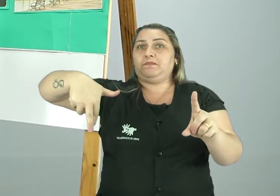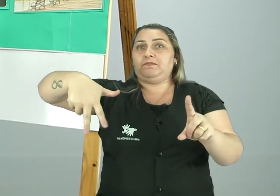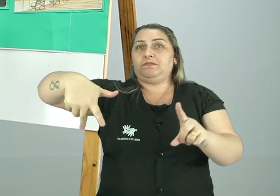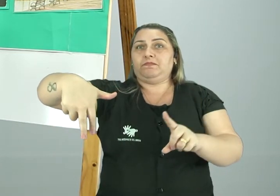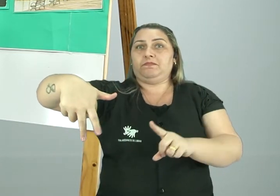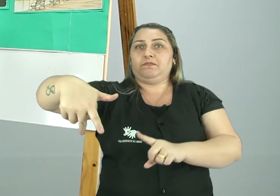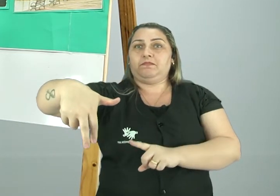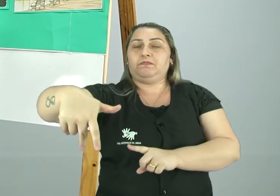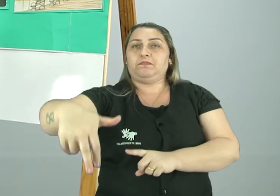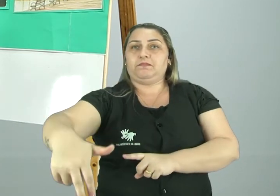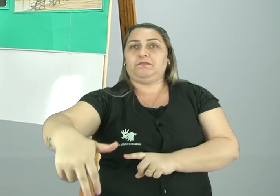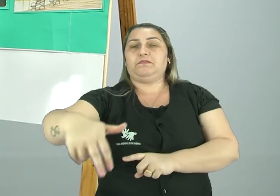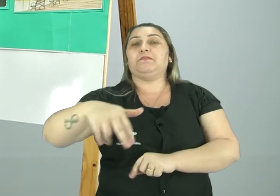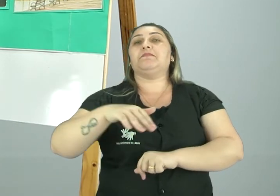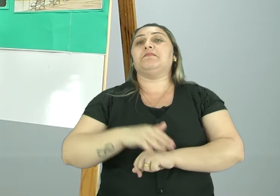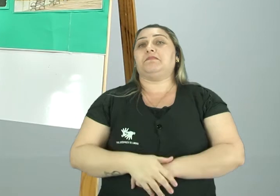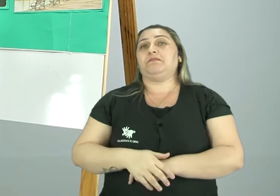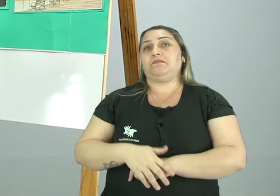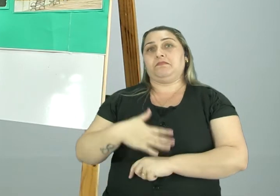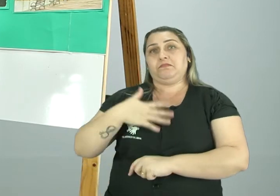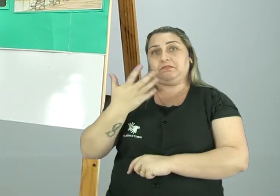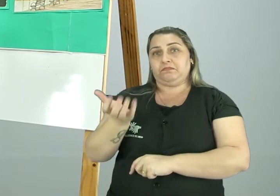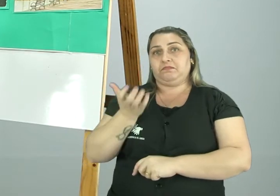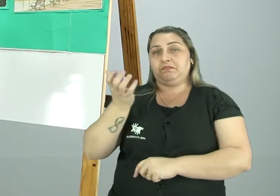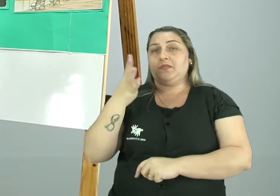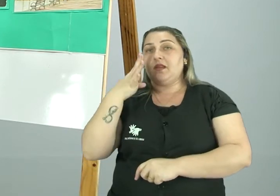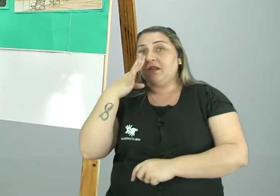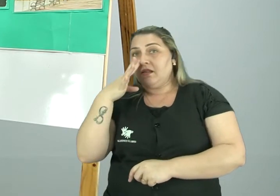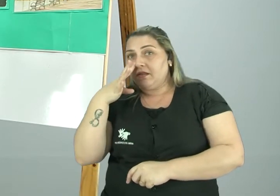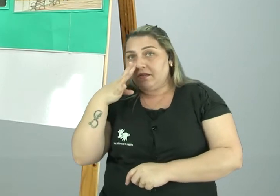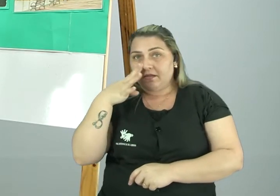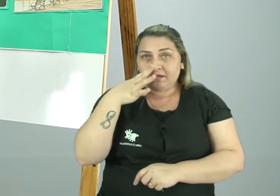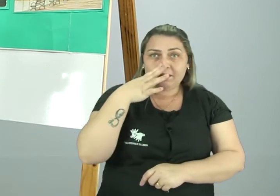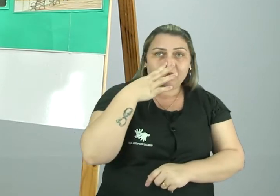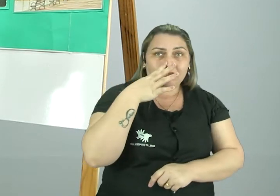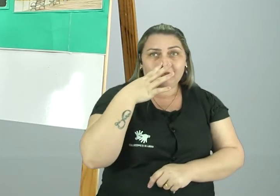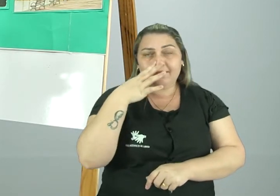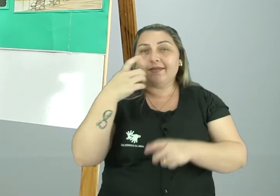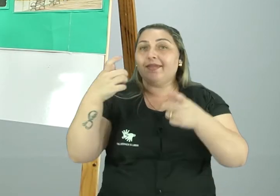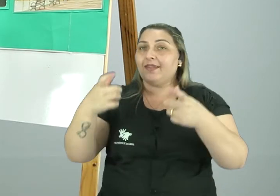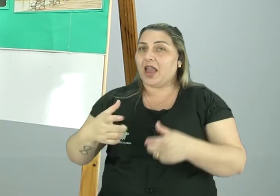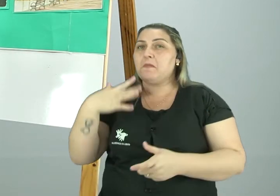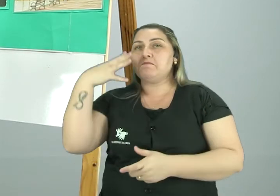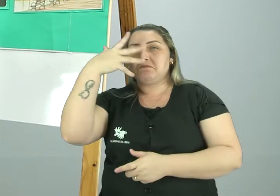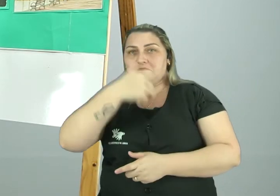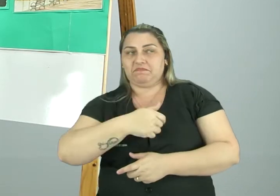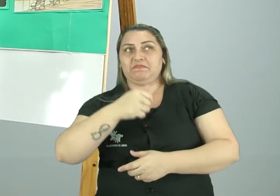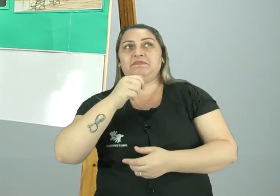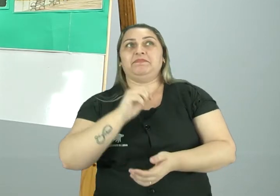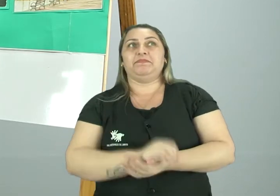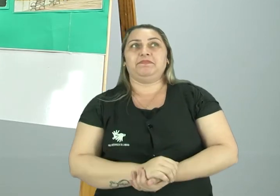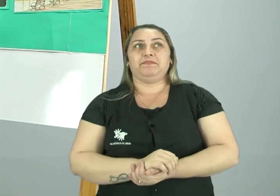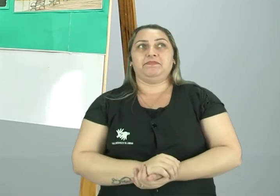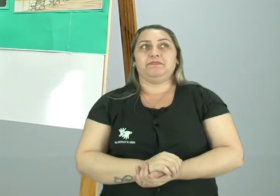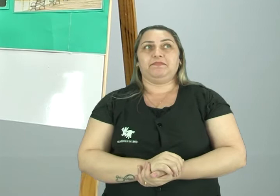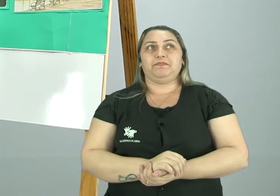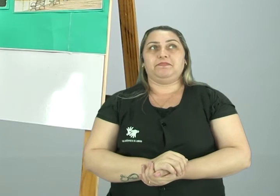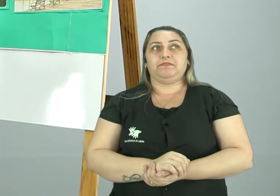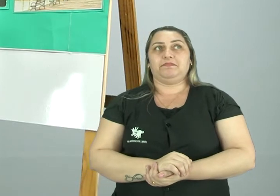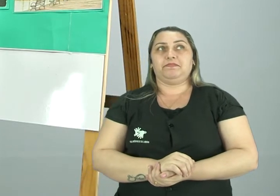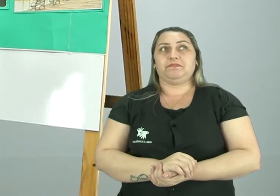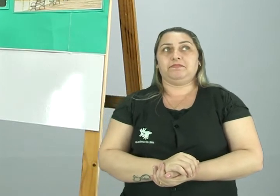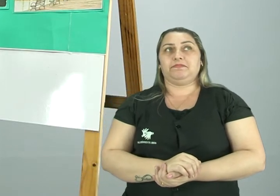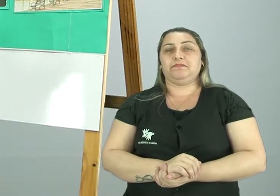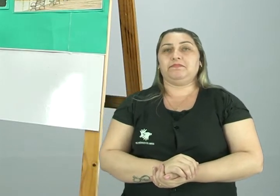Tudo bem? Quando eles querem apreciar este local, que é muito bonito, né? Que fica o